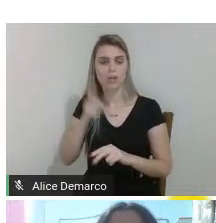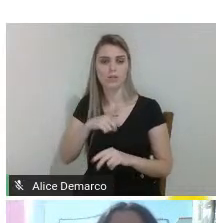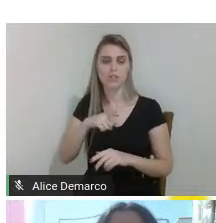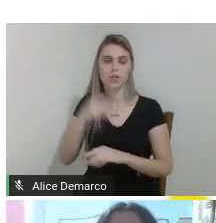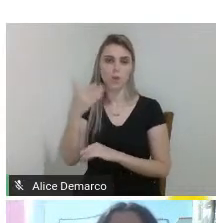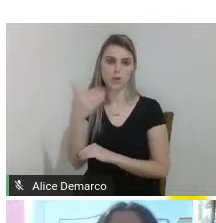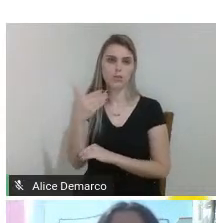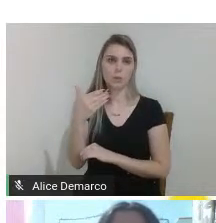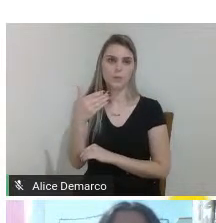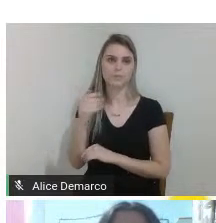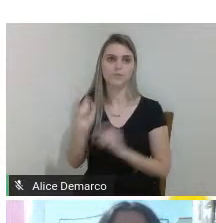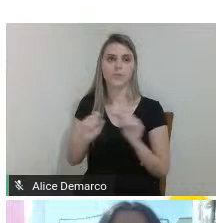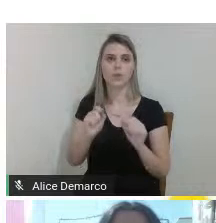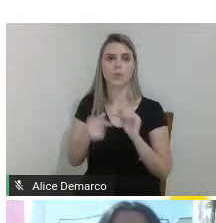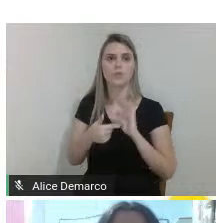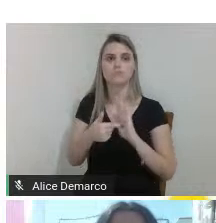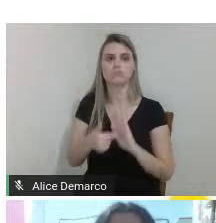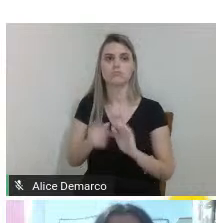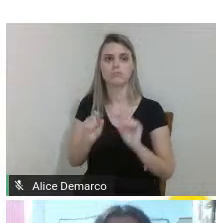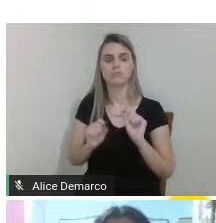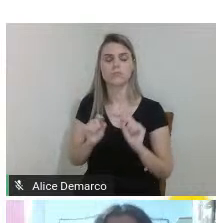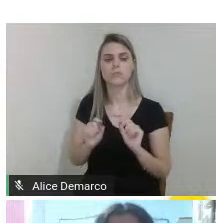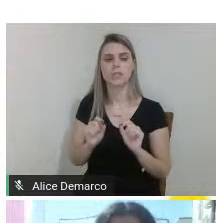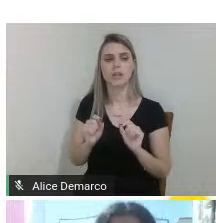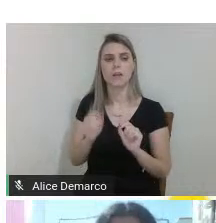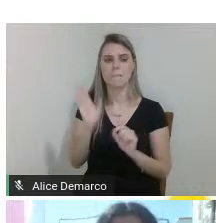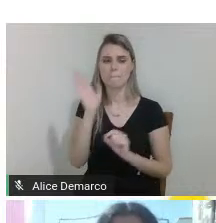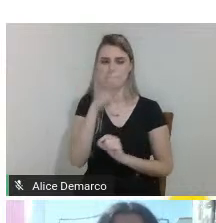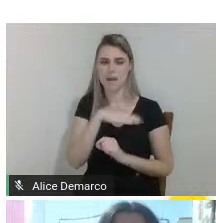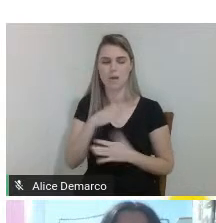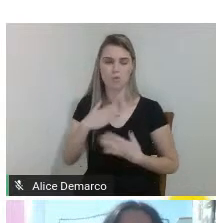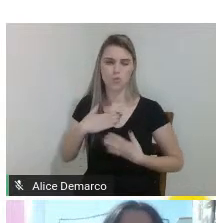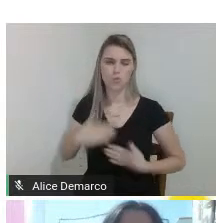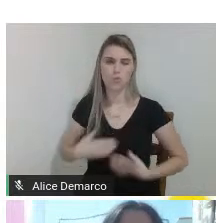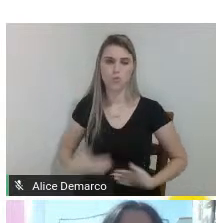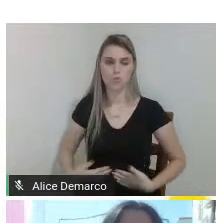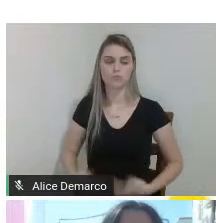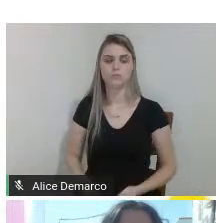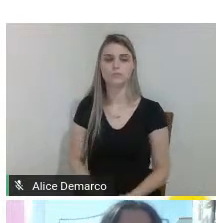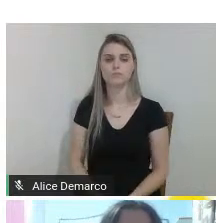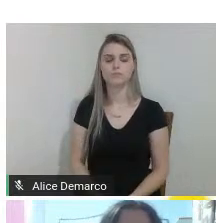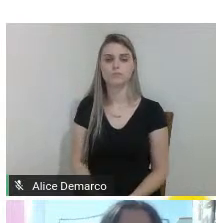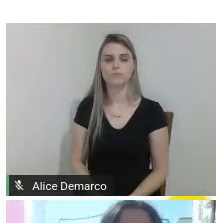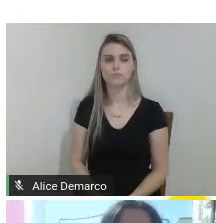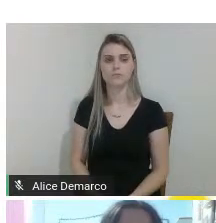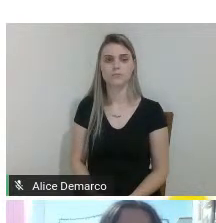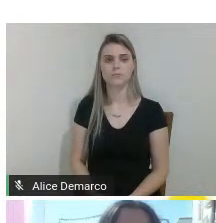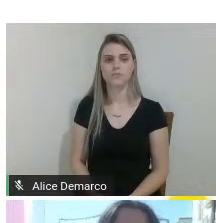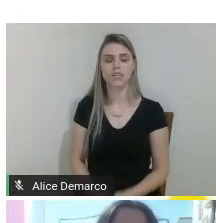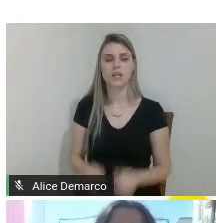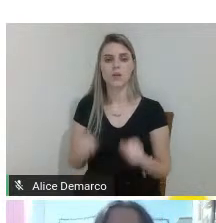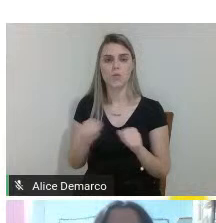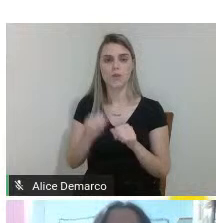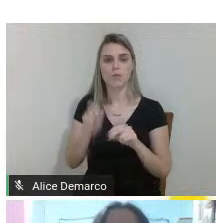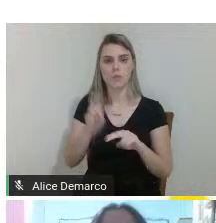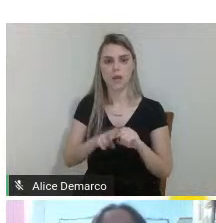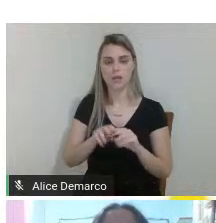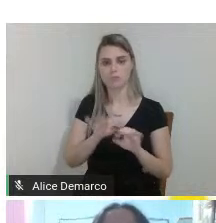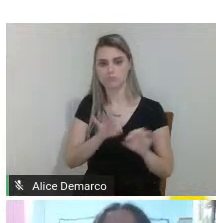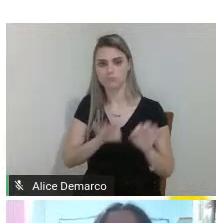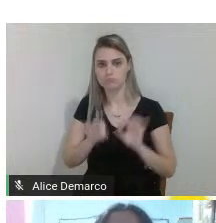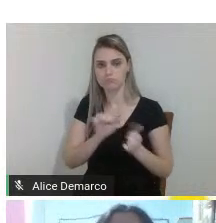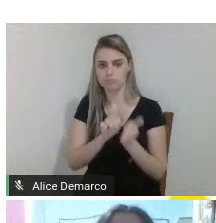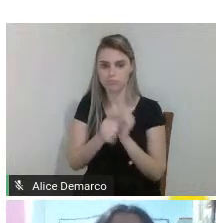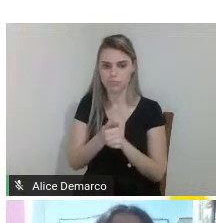o que trazia muitos malefícios para elas então a gente fez uma cadeira ajustável ela é ajustável